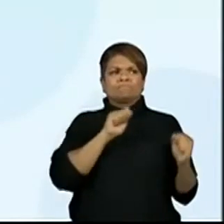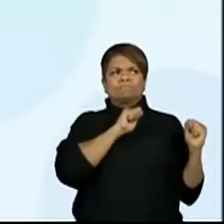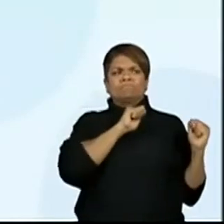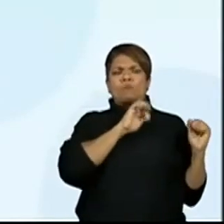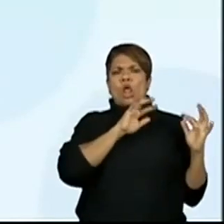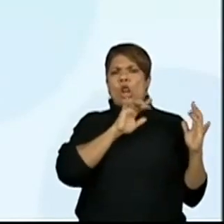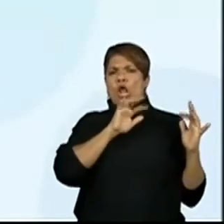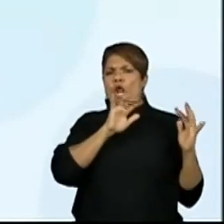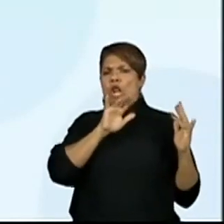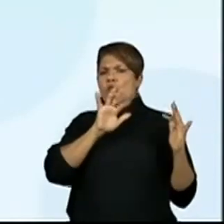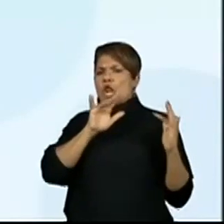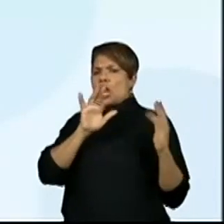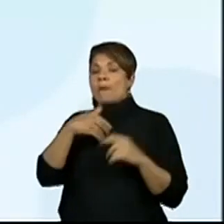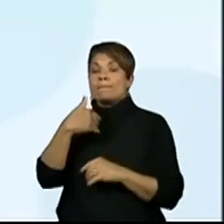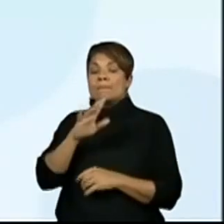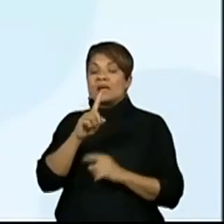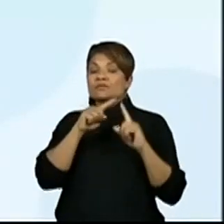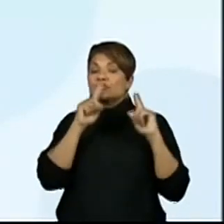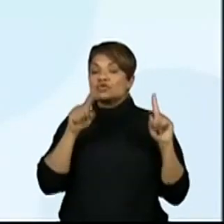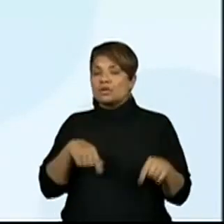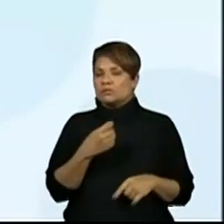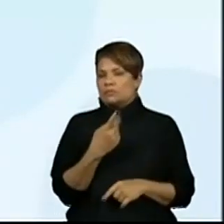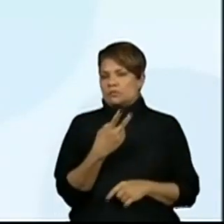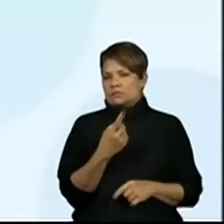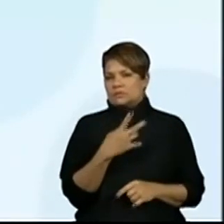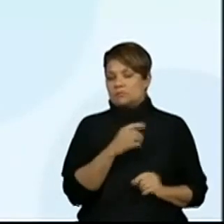a ação de resgate.